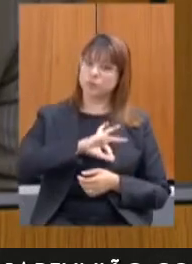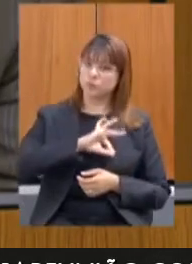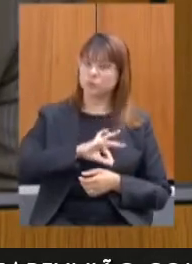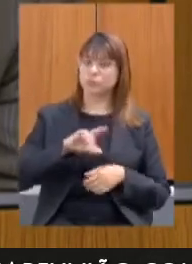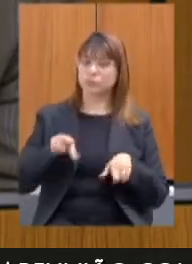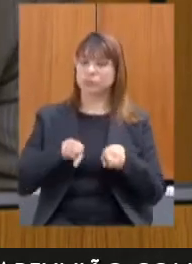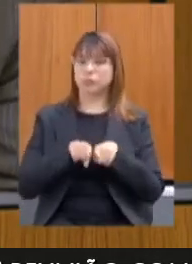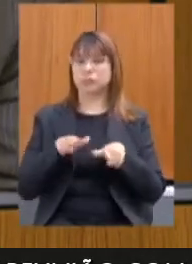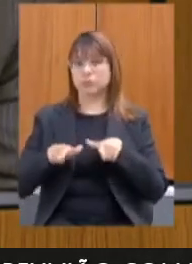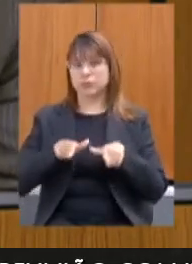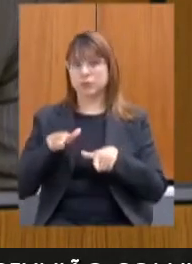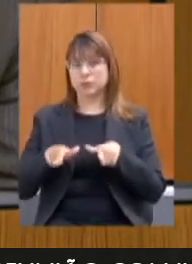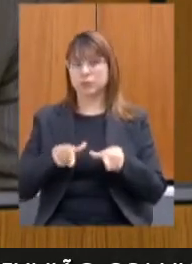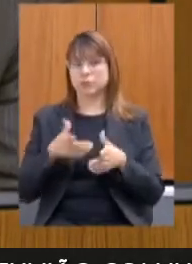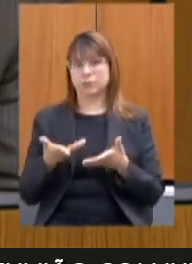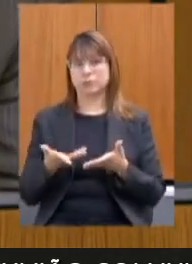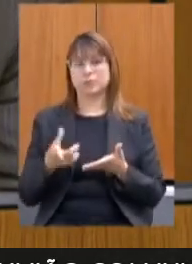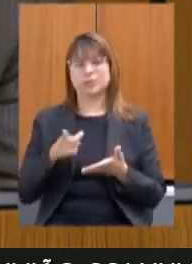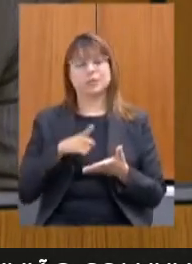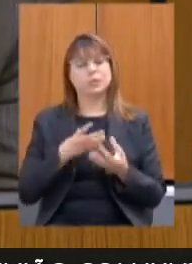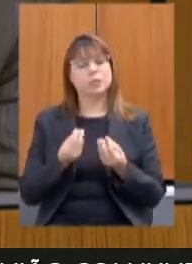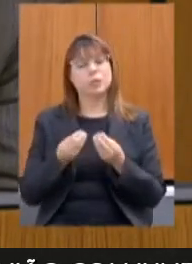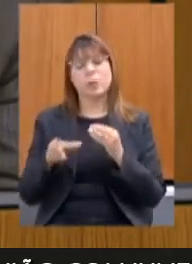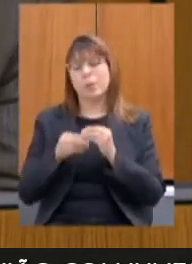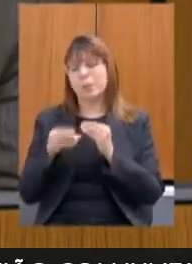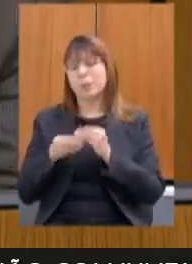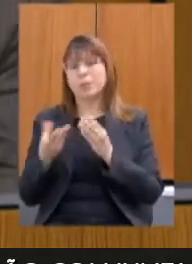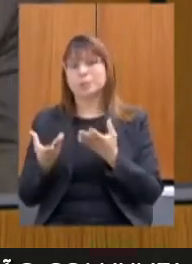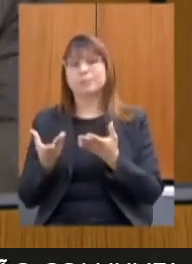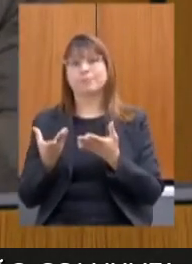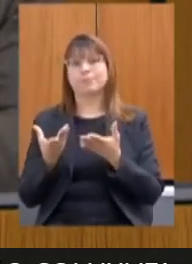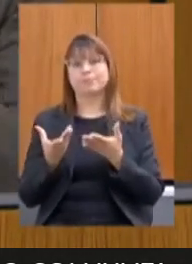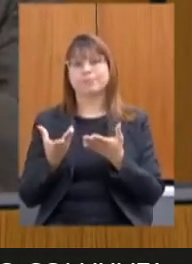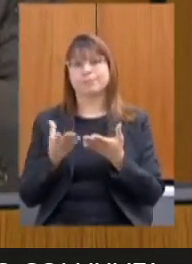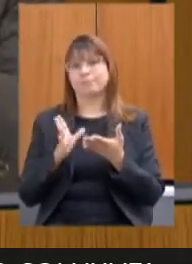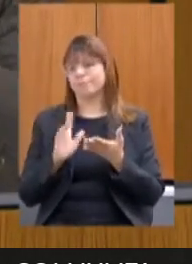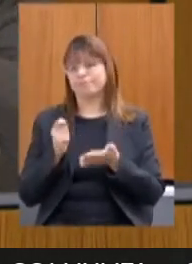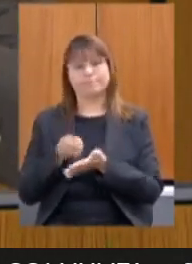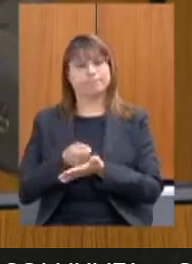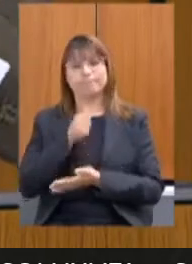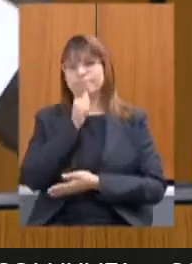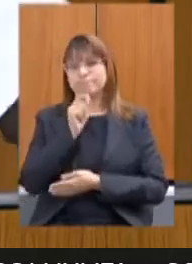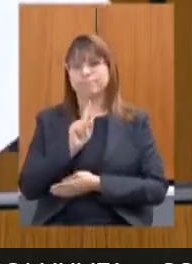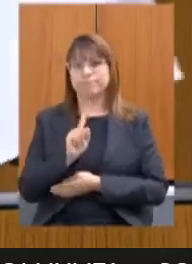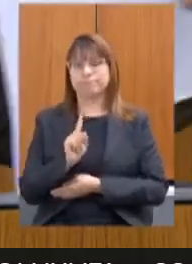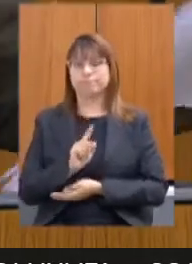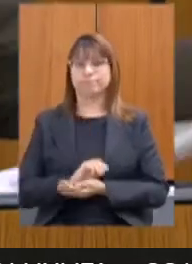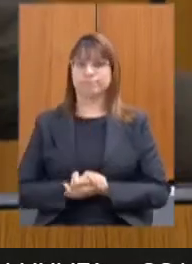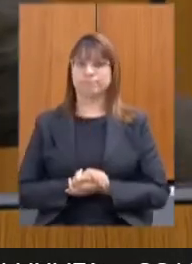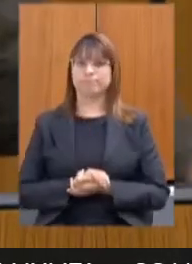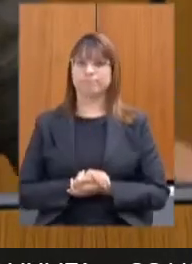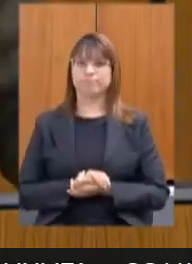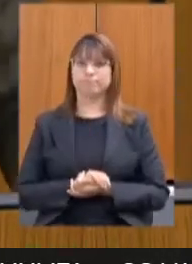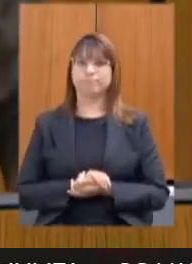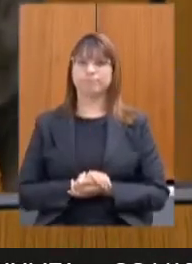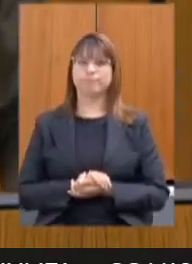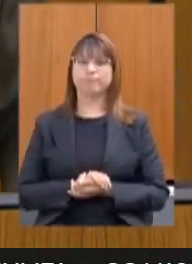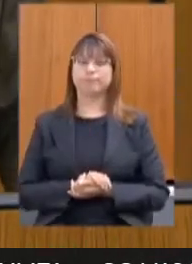nós temos um montante de emendas aqui e que não foram pagas e